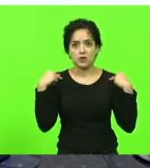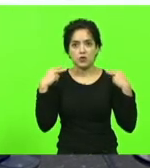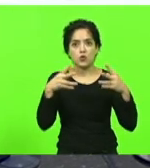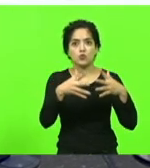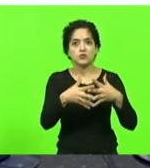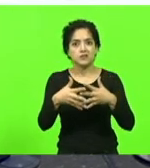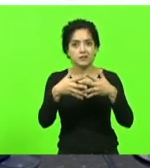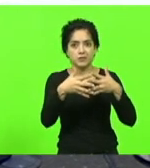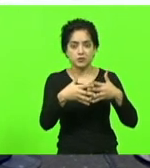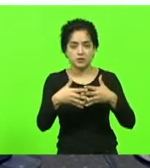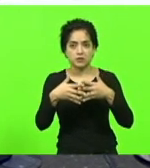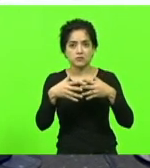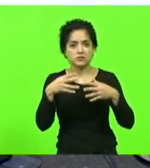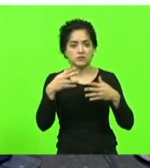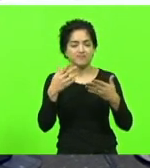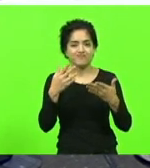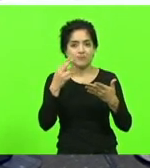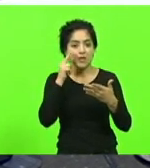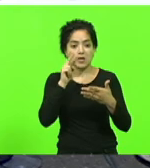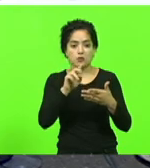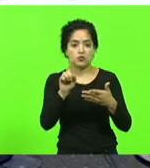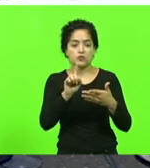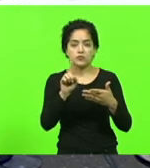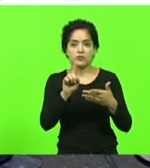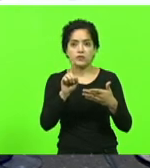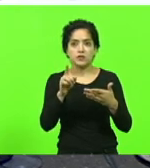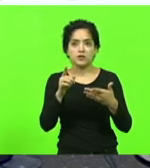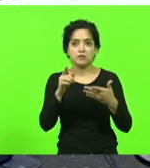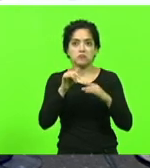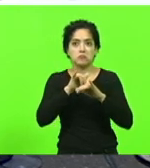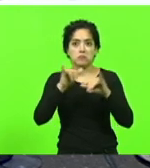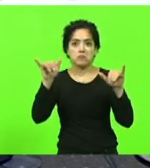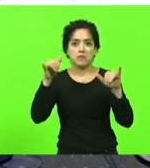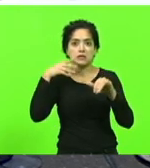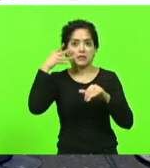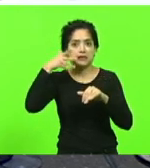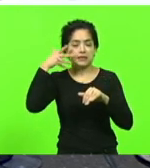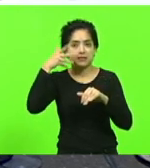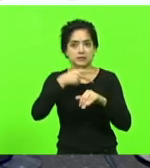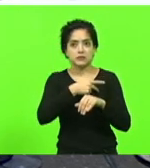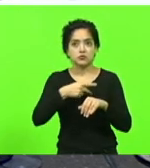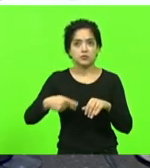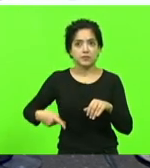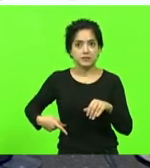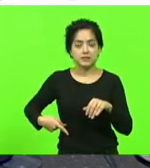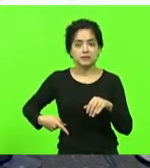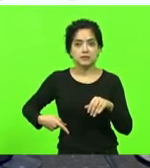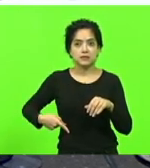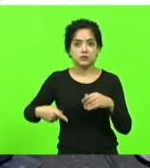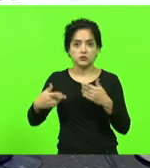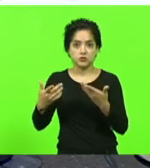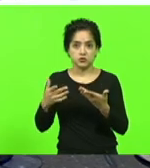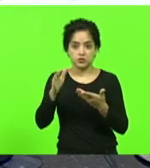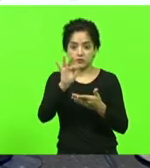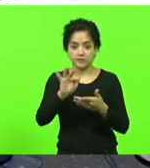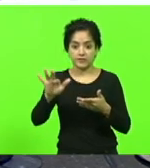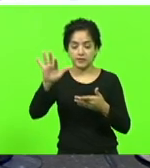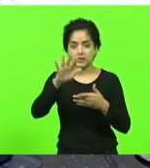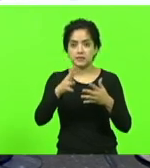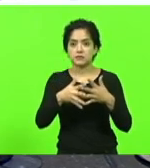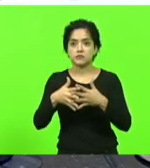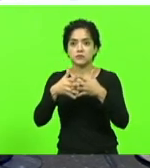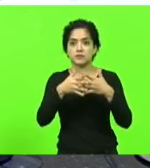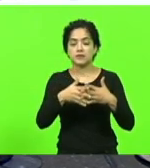eu não vi uma declaração do presidente da da federação dos caminhoneiros em Santa